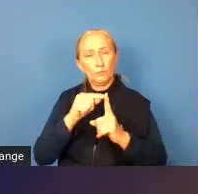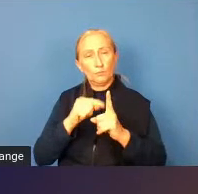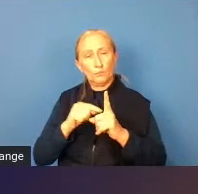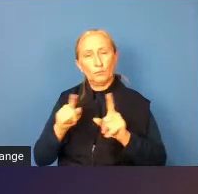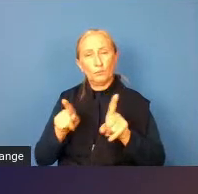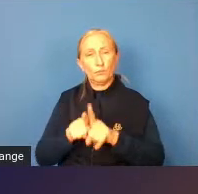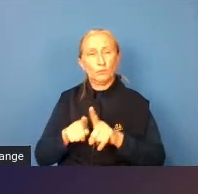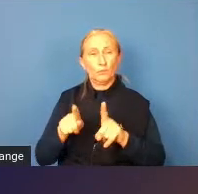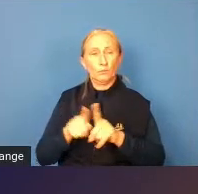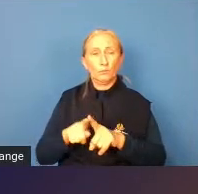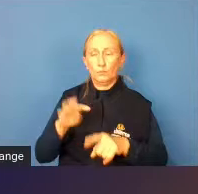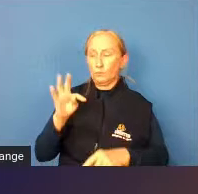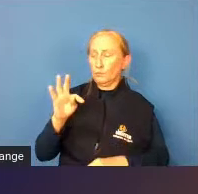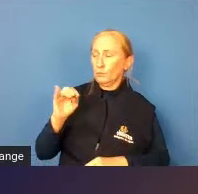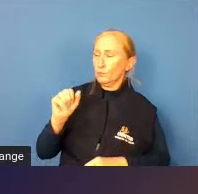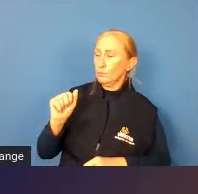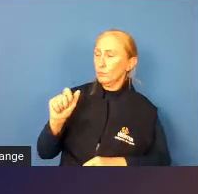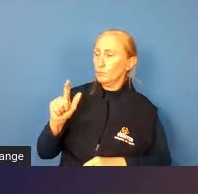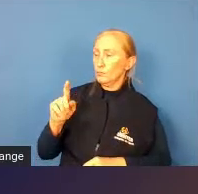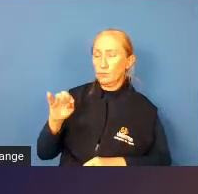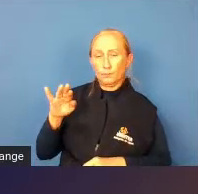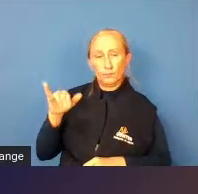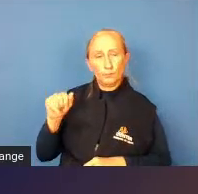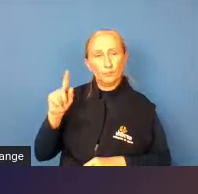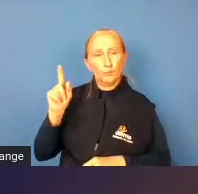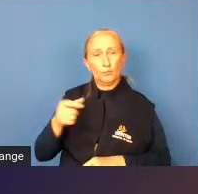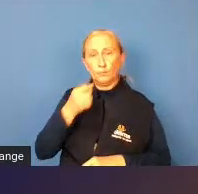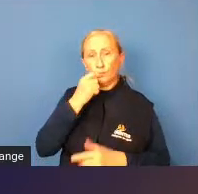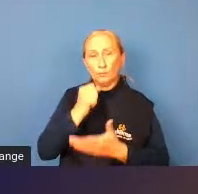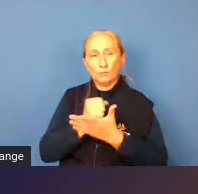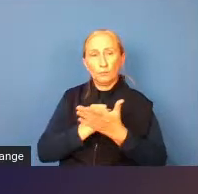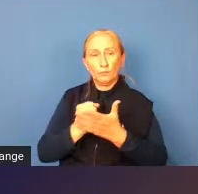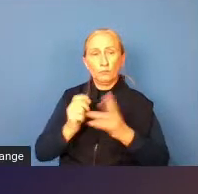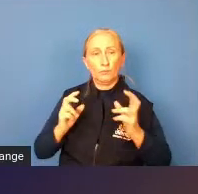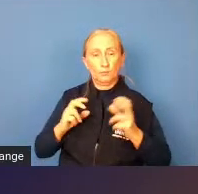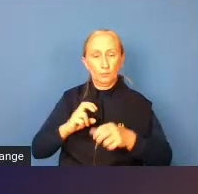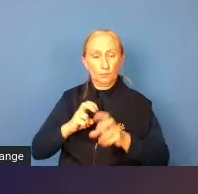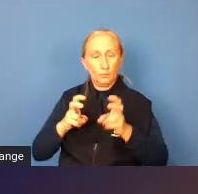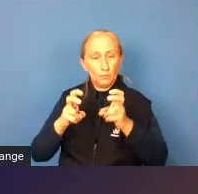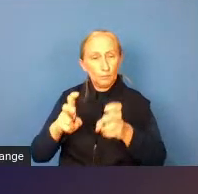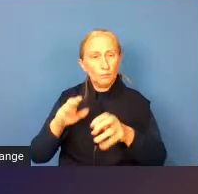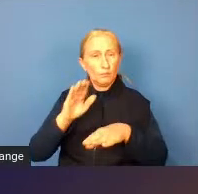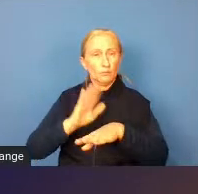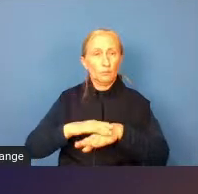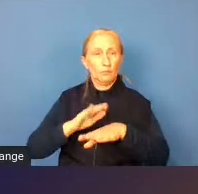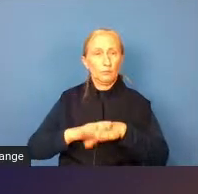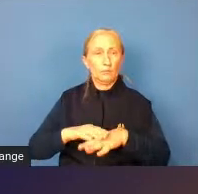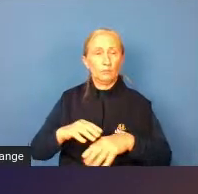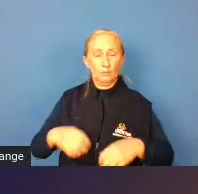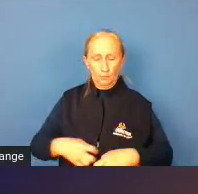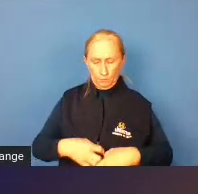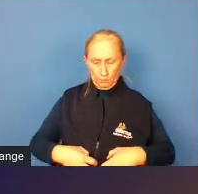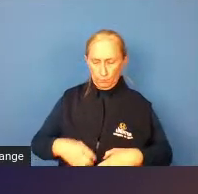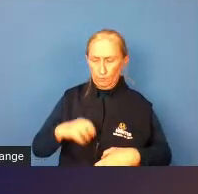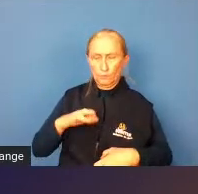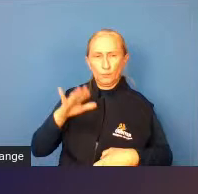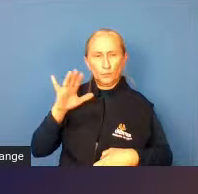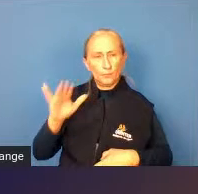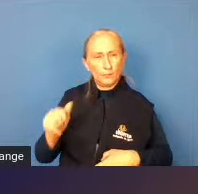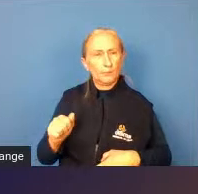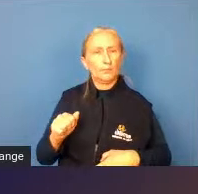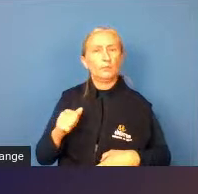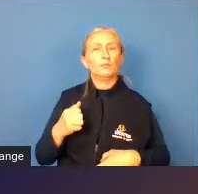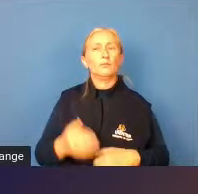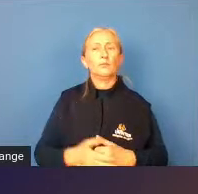também o talidomida que são medicamentos para câncer para quem teve úlcera também né que é misoprostol